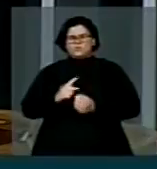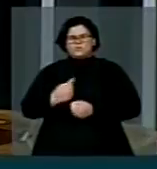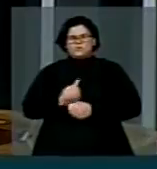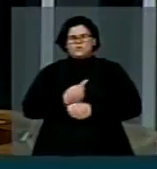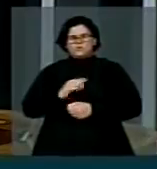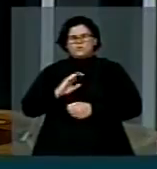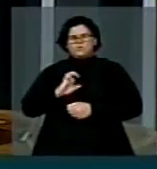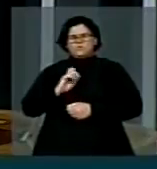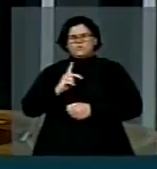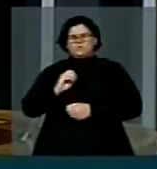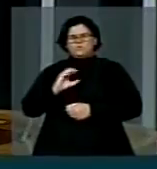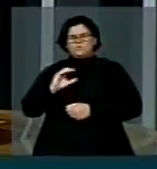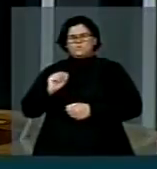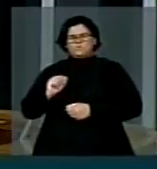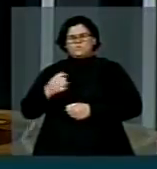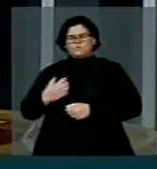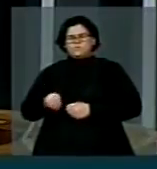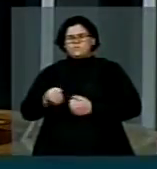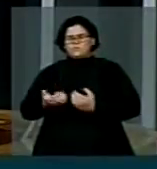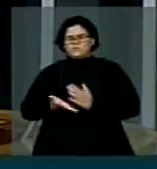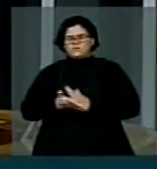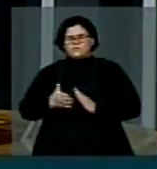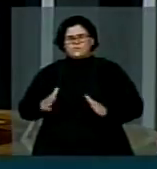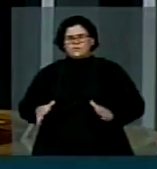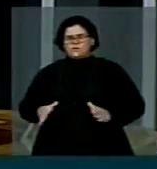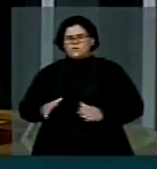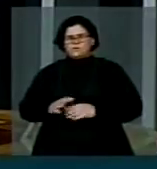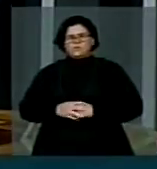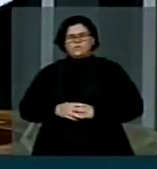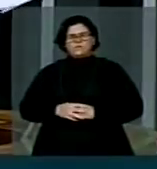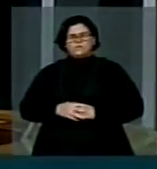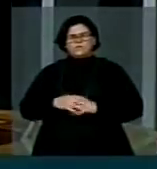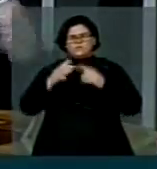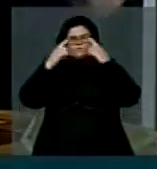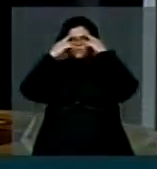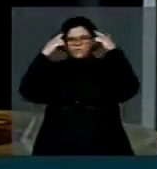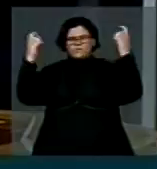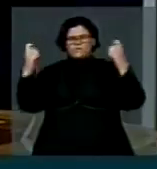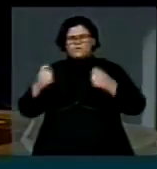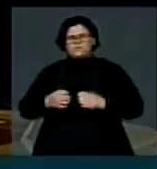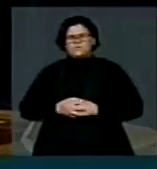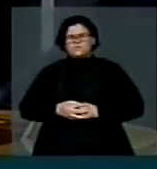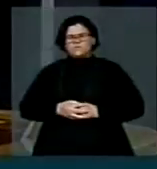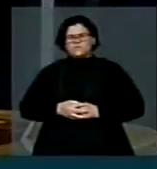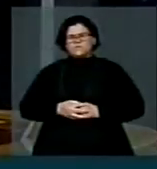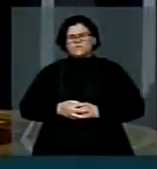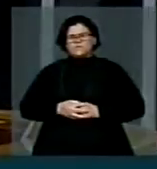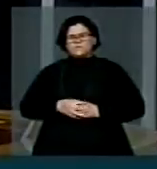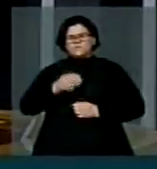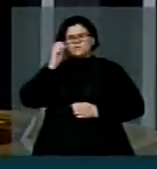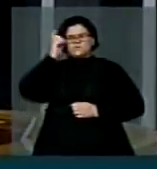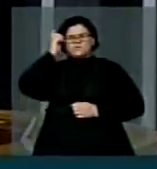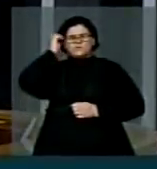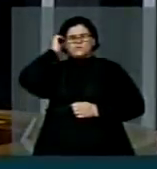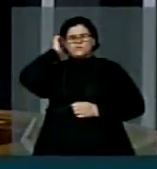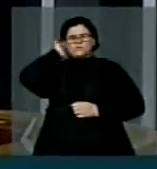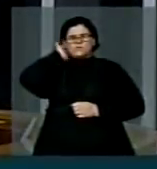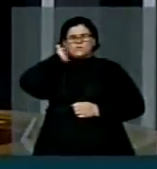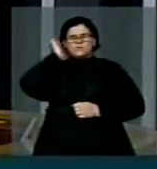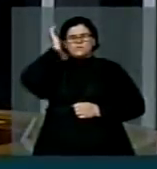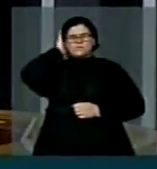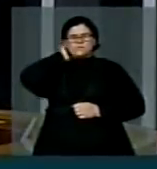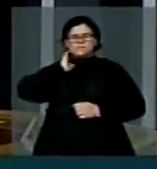vez com a criminalidade, a violência e a impunidade. Que fique bem claro, da mesma forma